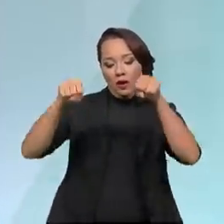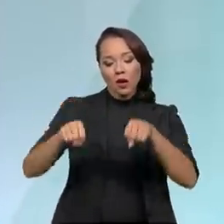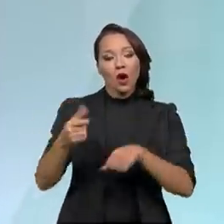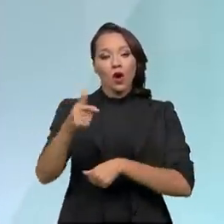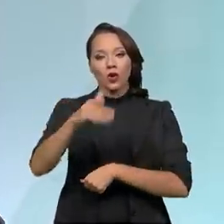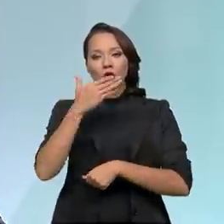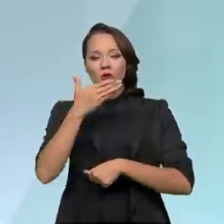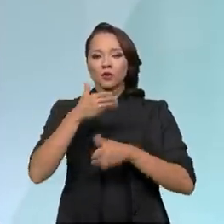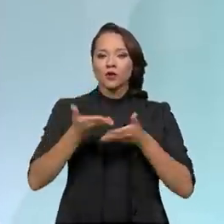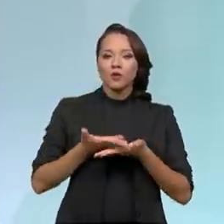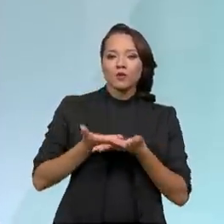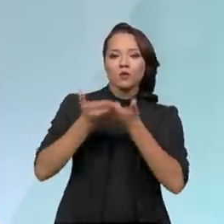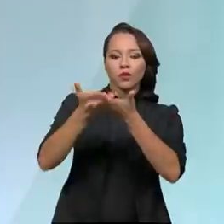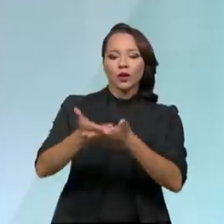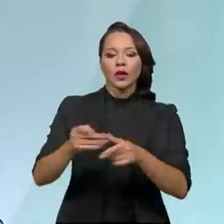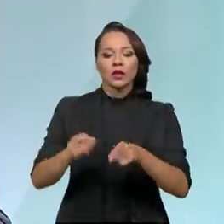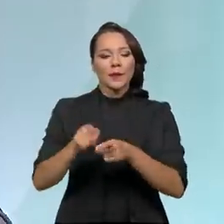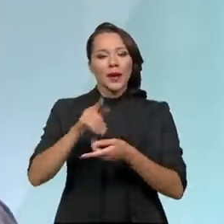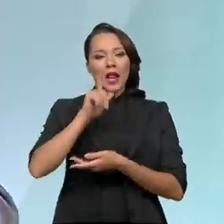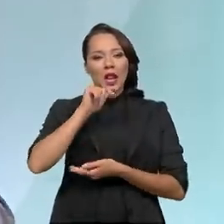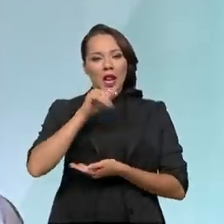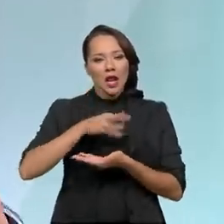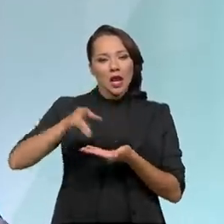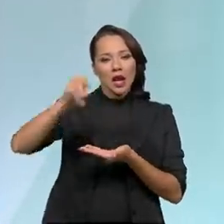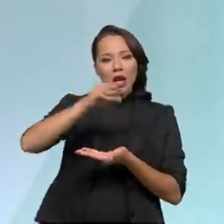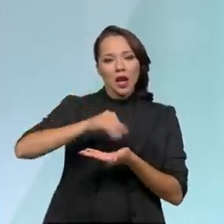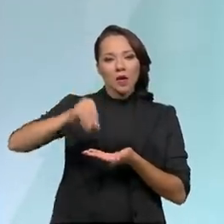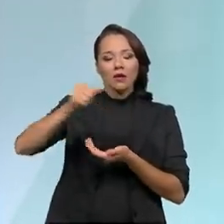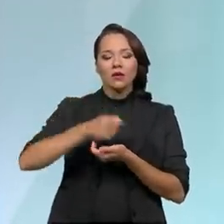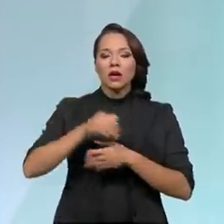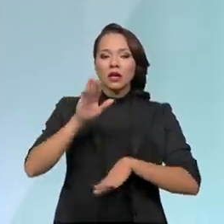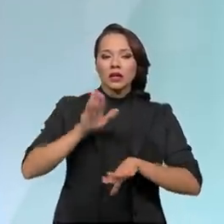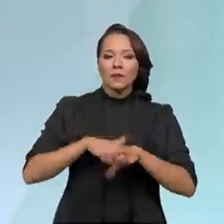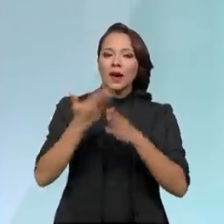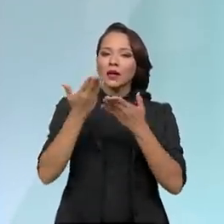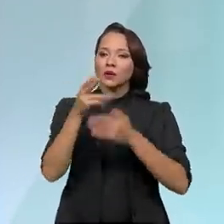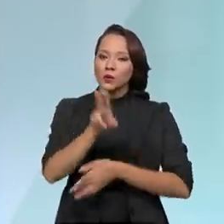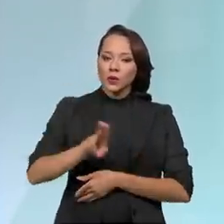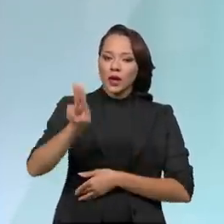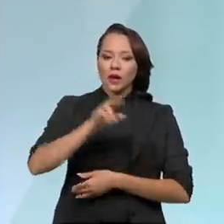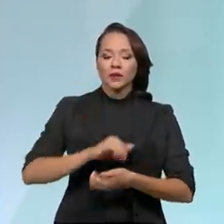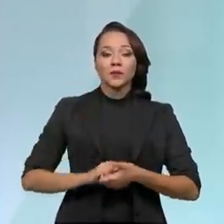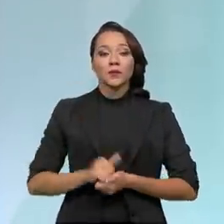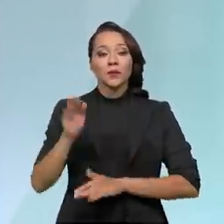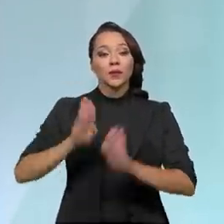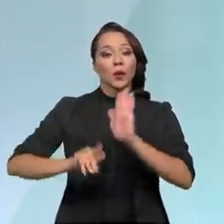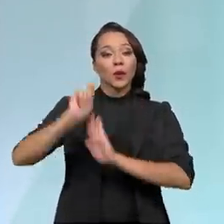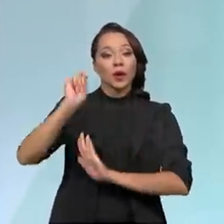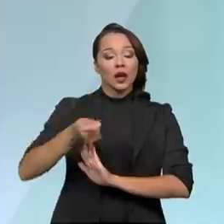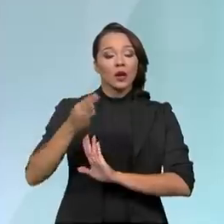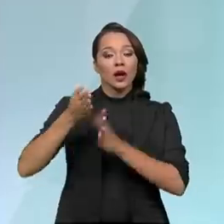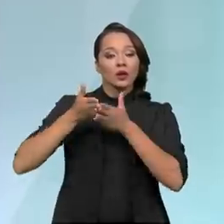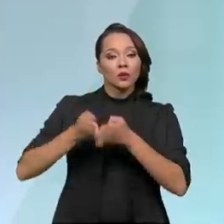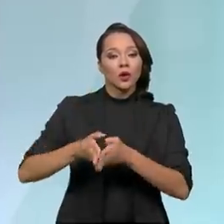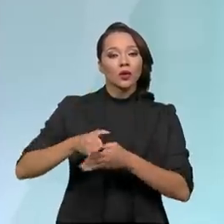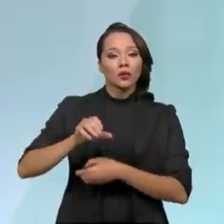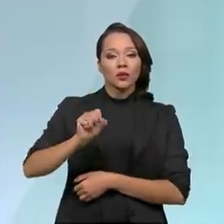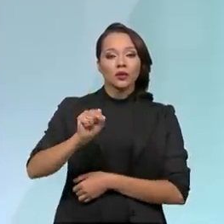tipos de carga, vai operar líquidos também, então atender uma gama maior de usuários. O leilão do Porto de Santos,